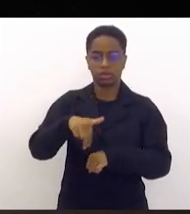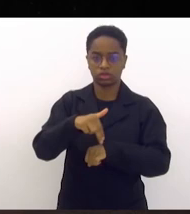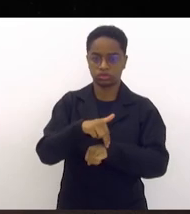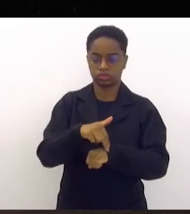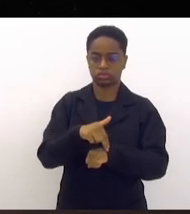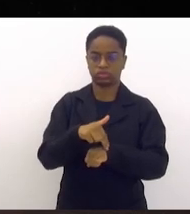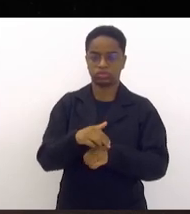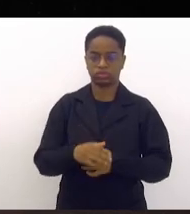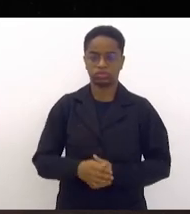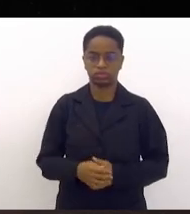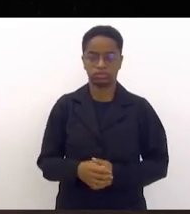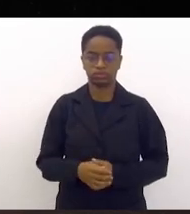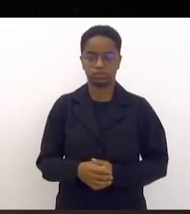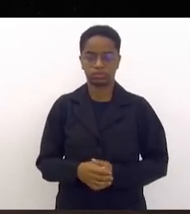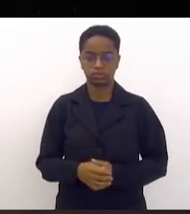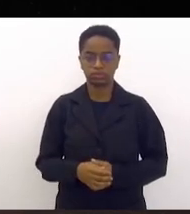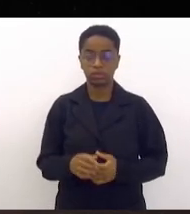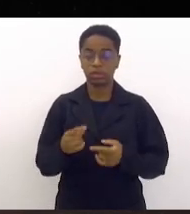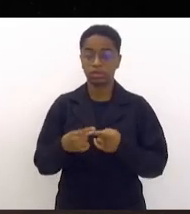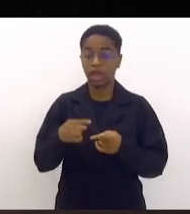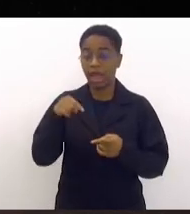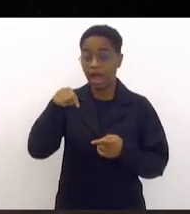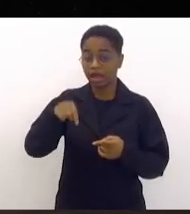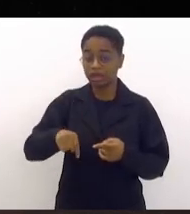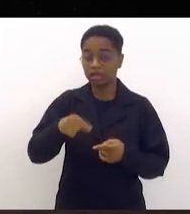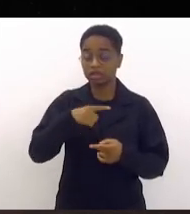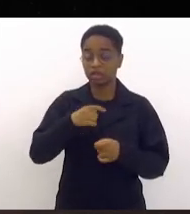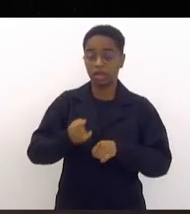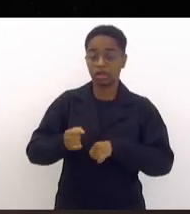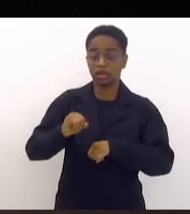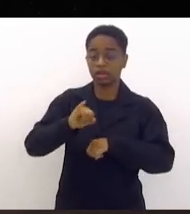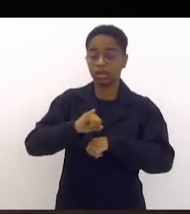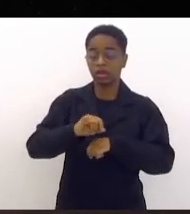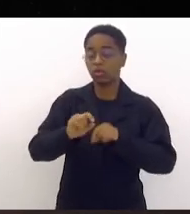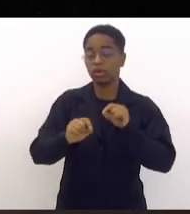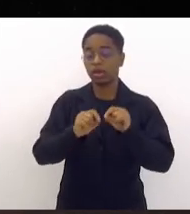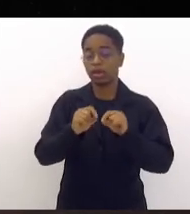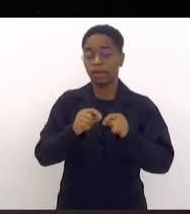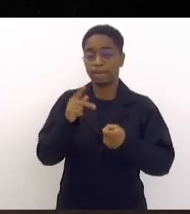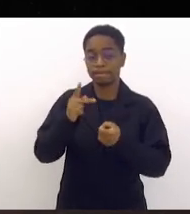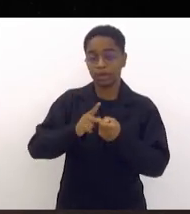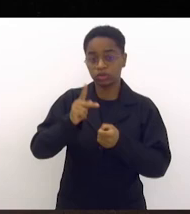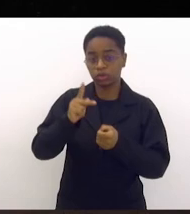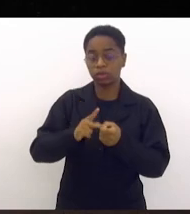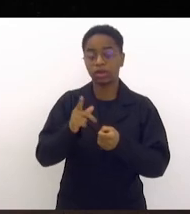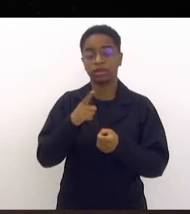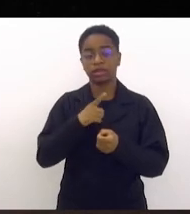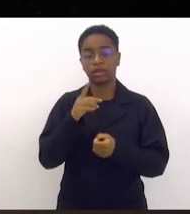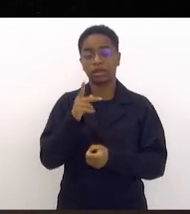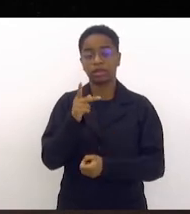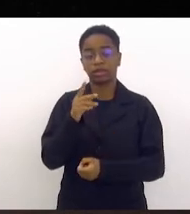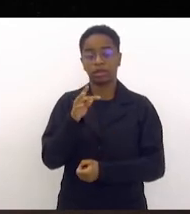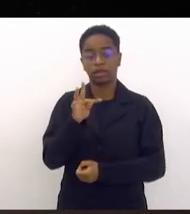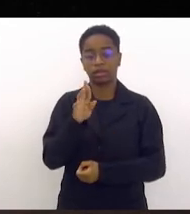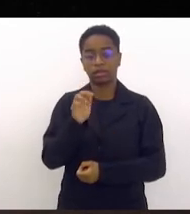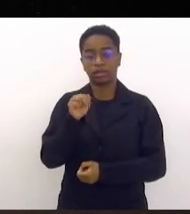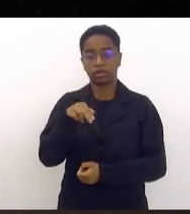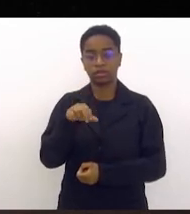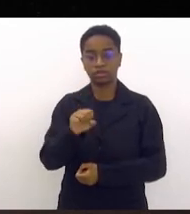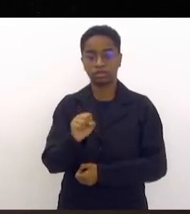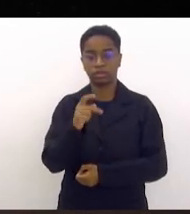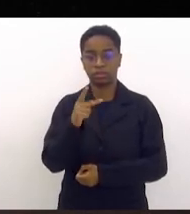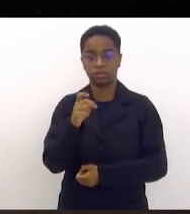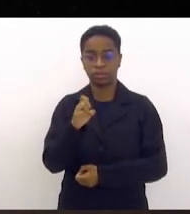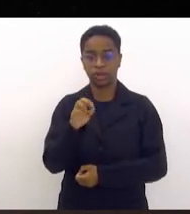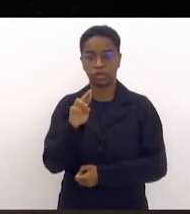Aqui está a sede da Petrobras, aqui está a sede da Transpetro. E